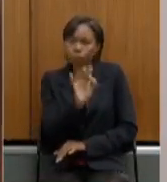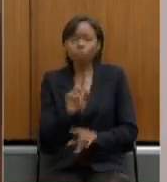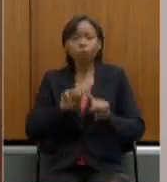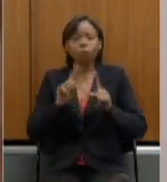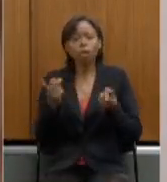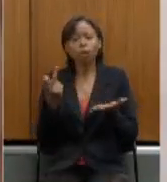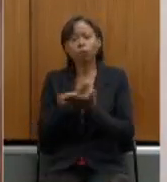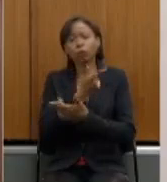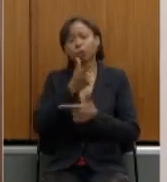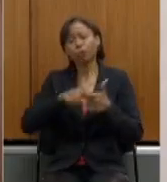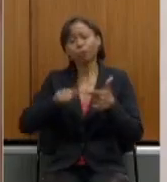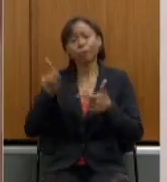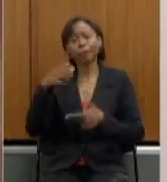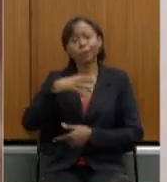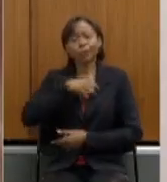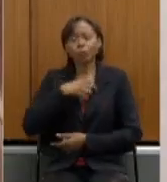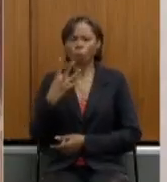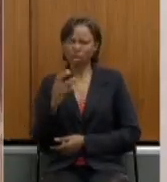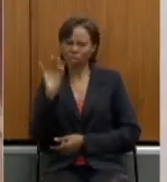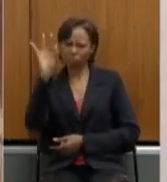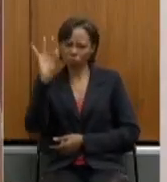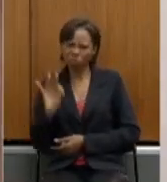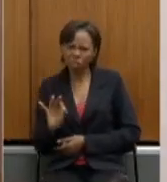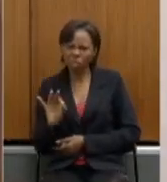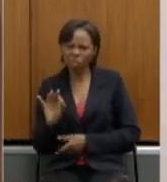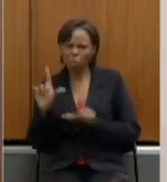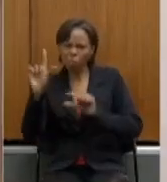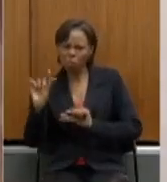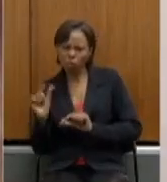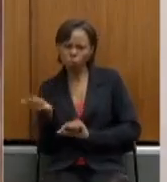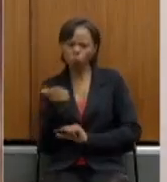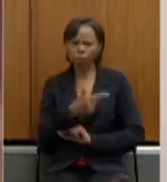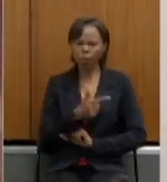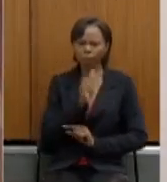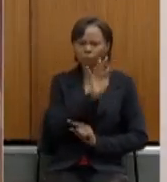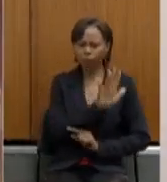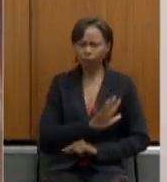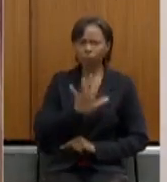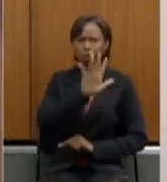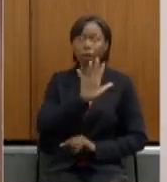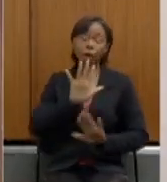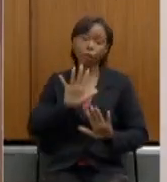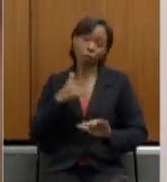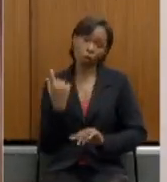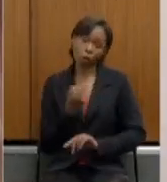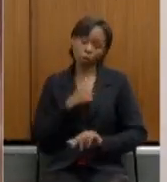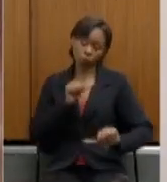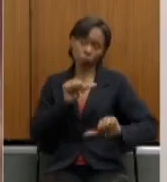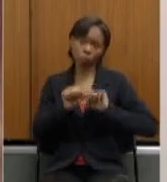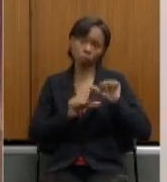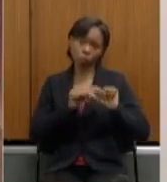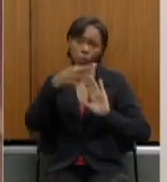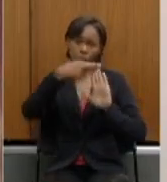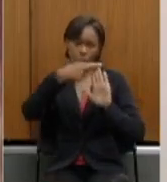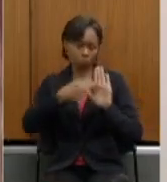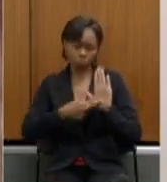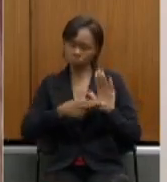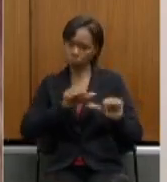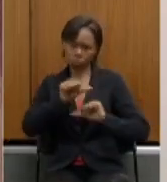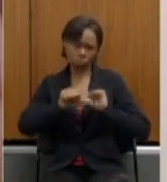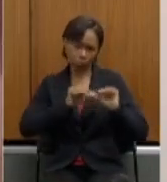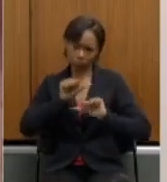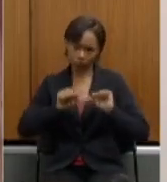a da Bahia o 40% era menos do que da Federal nós fizemos uma alteração na redação passou a ser